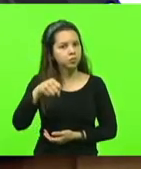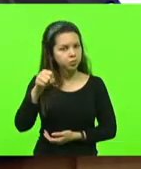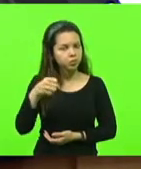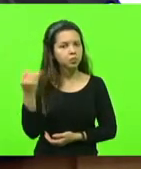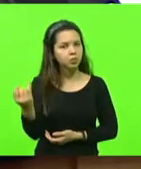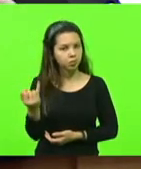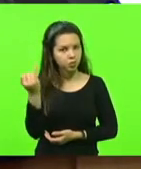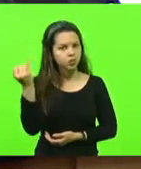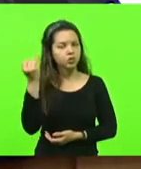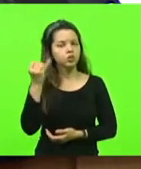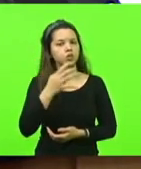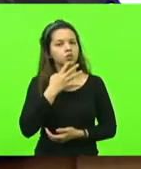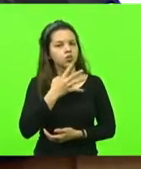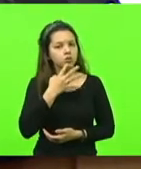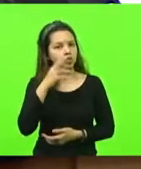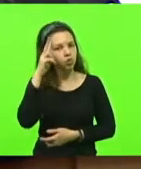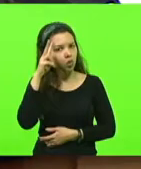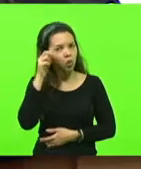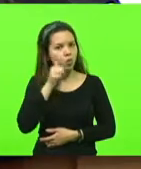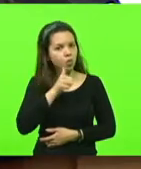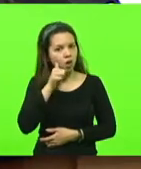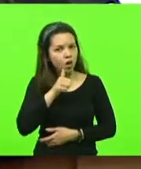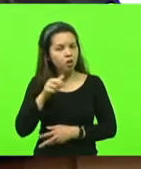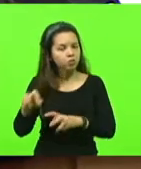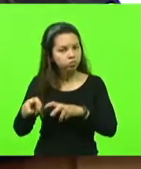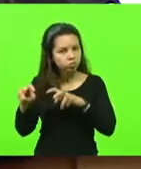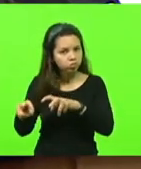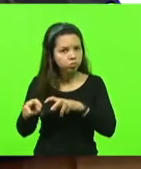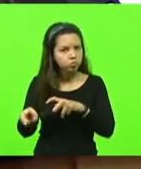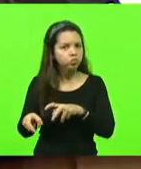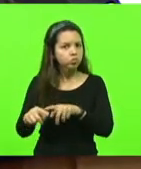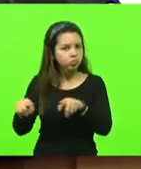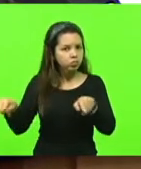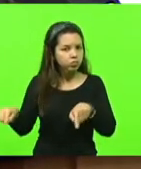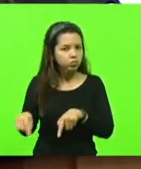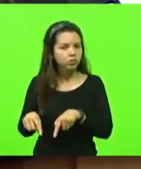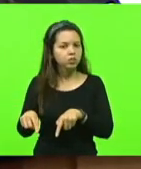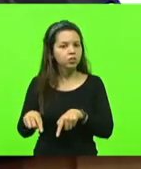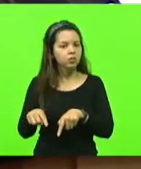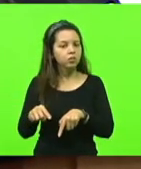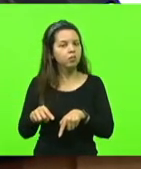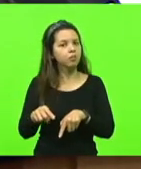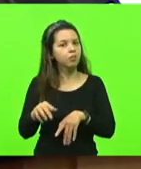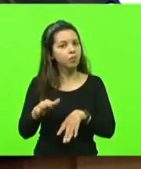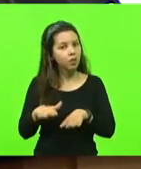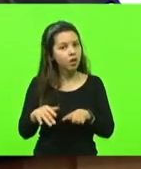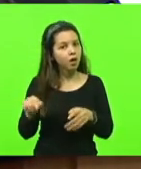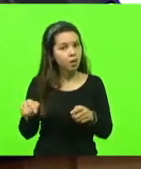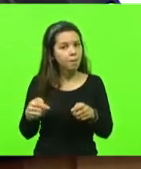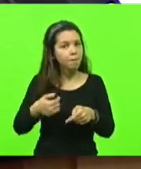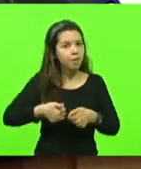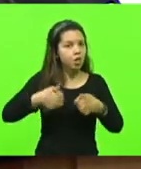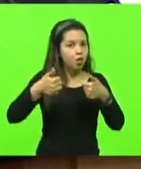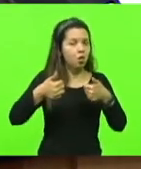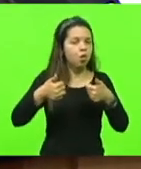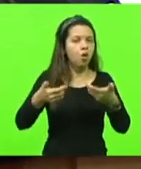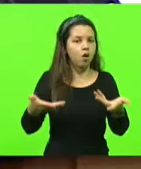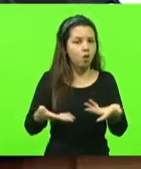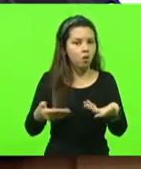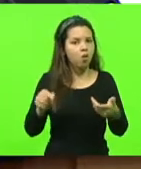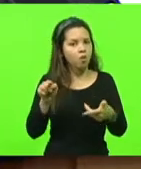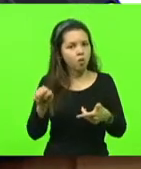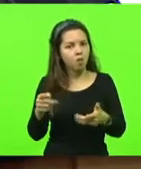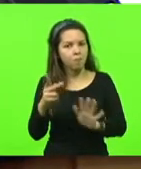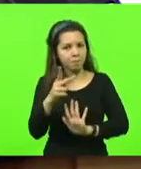da mulher da cidade, do campo. Entretanto, talvez não seja essa a maneira mais adequada. não através de um